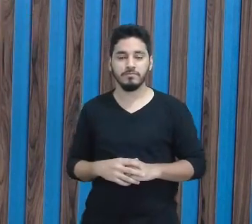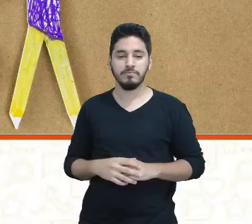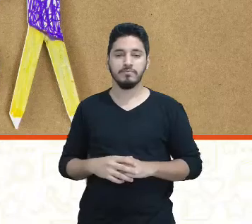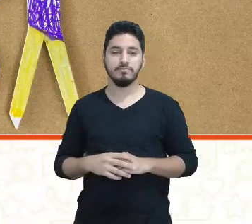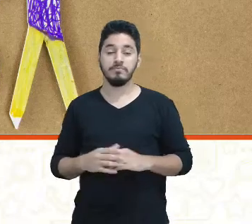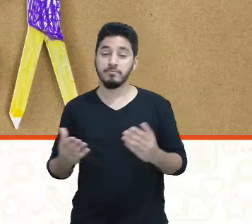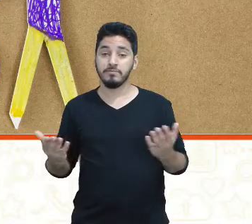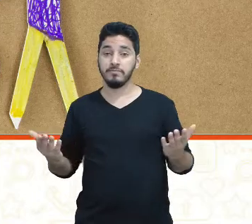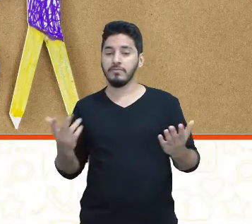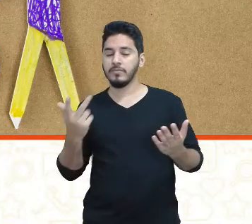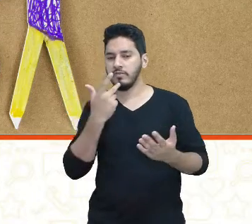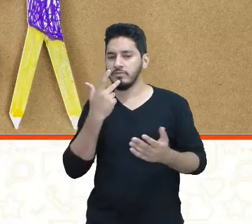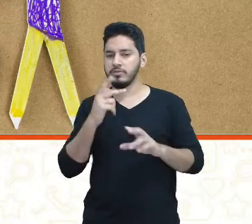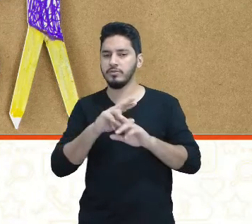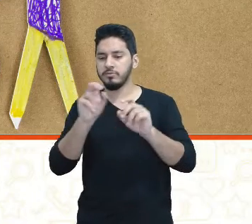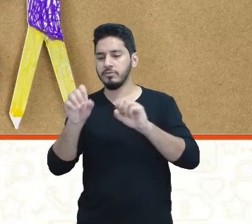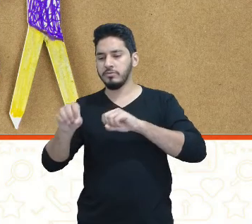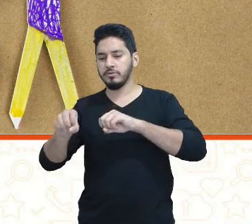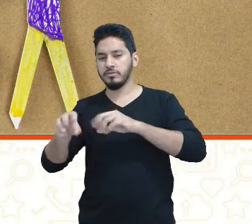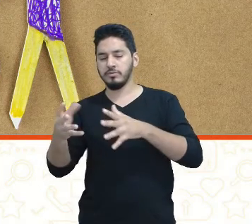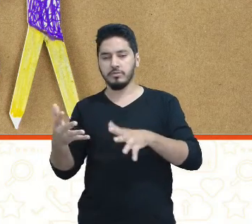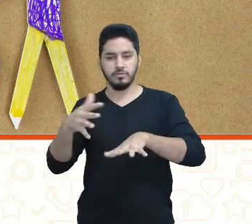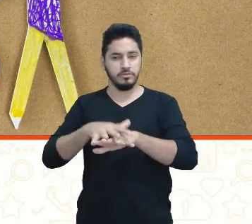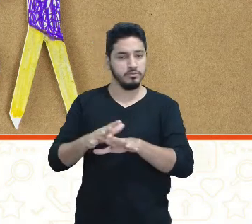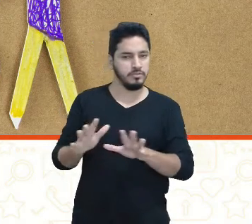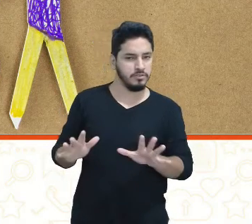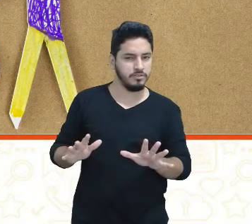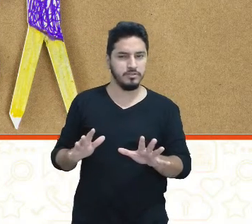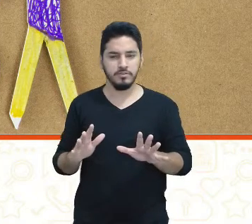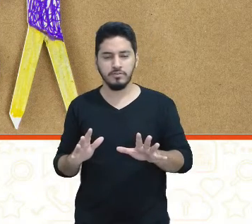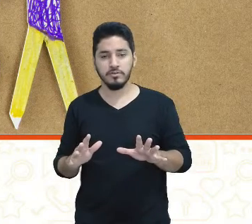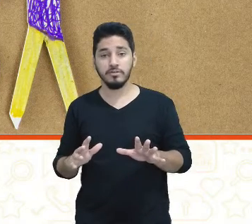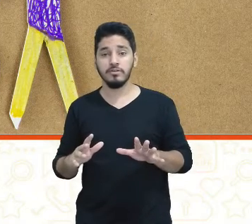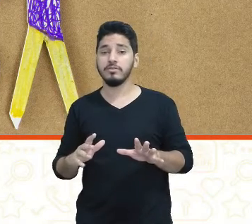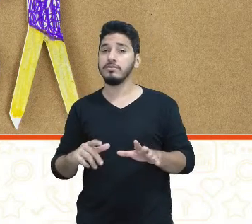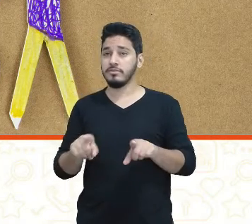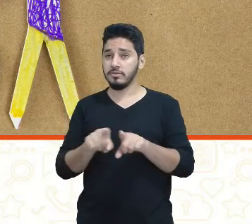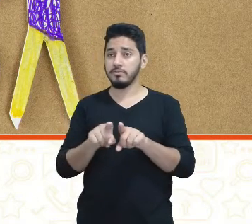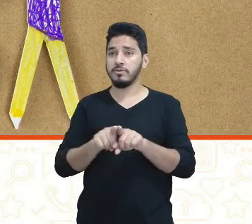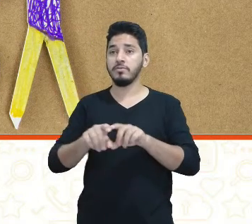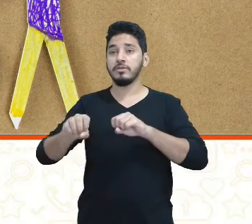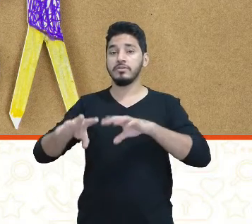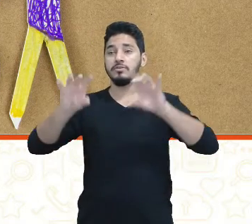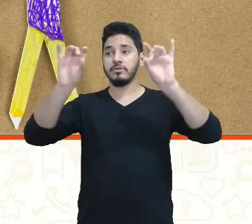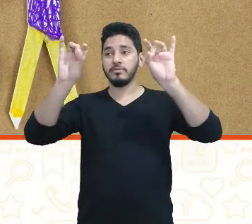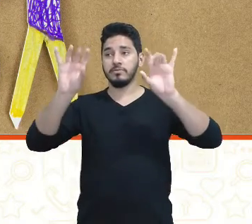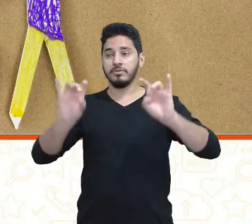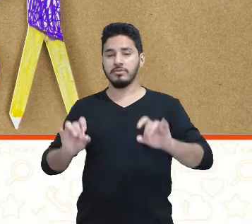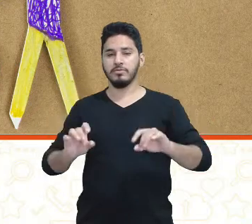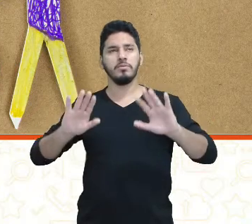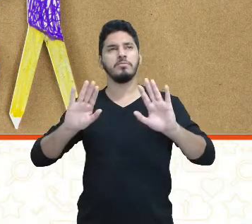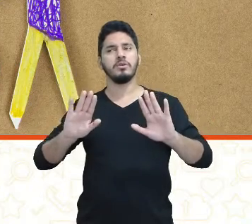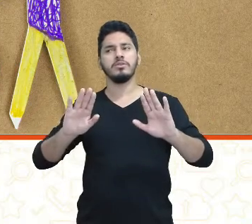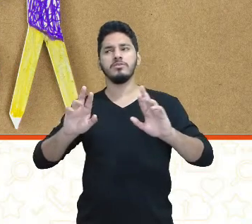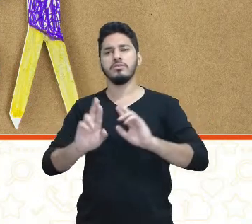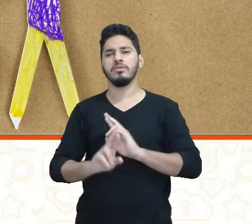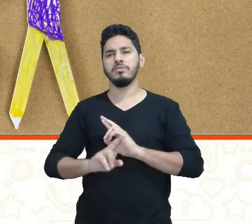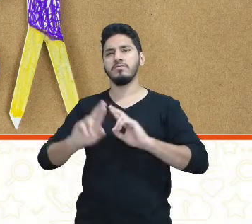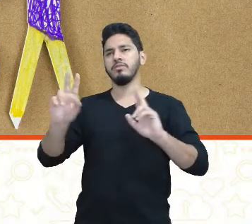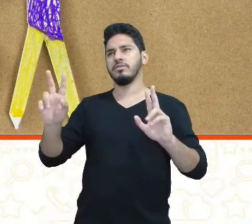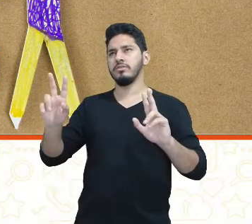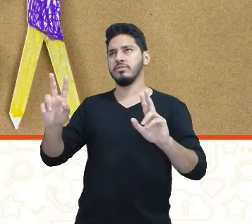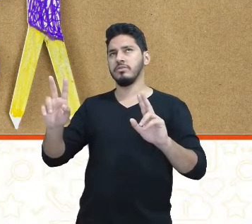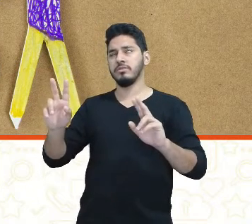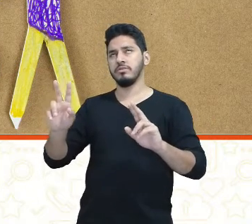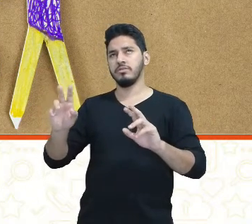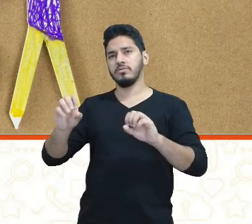Então, falamos um pouquinho sobre a educação inclusiva e temos também a educação especial. Mas qual é a diferença entre a